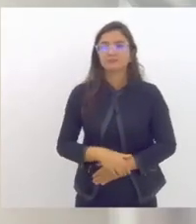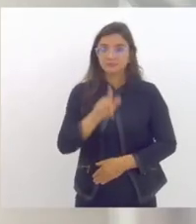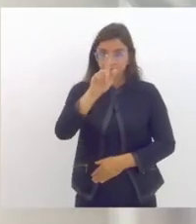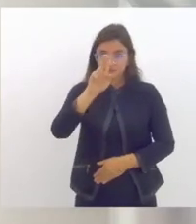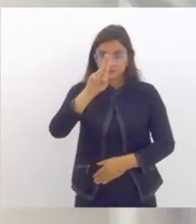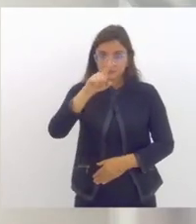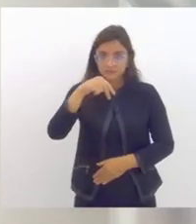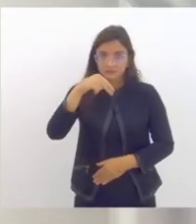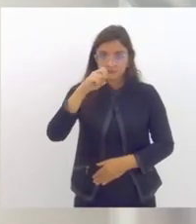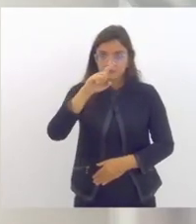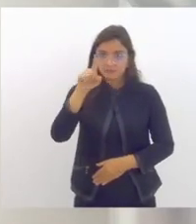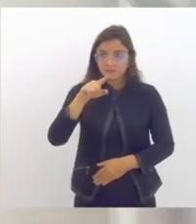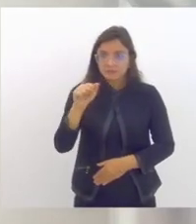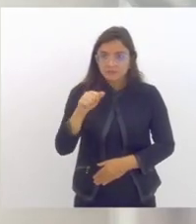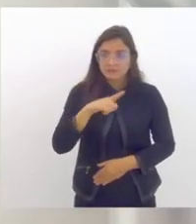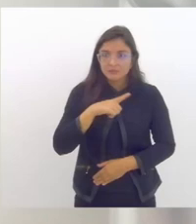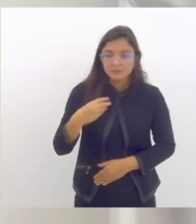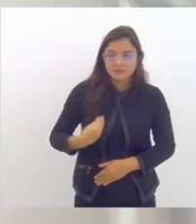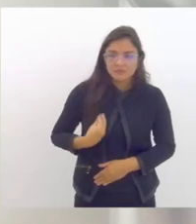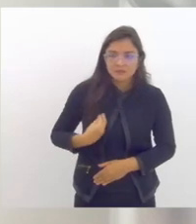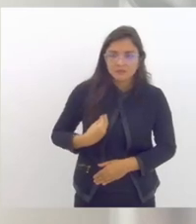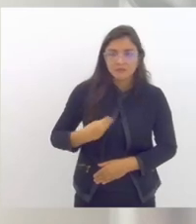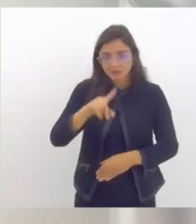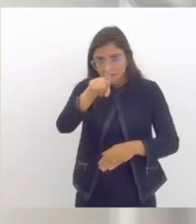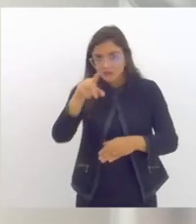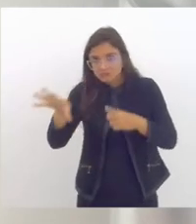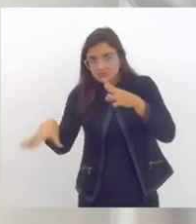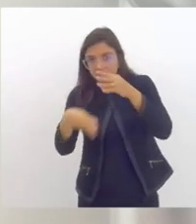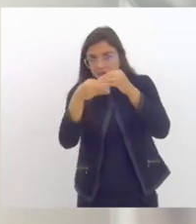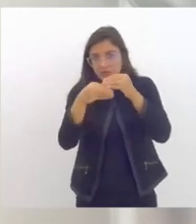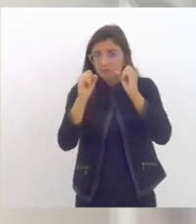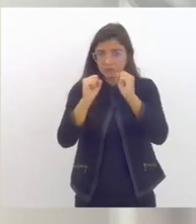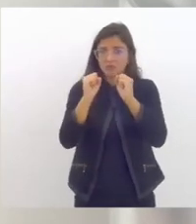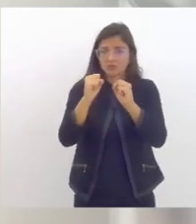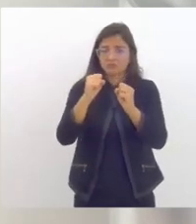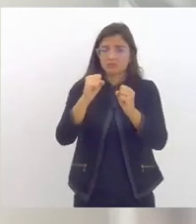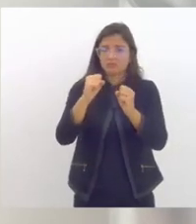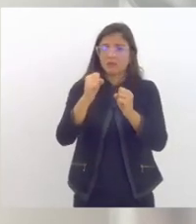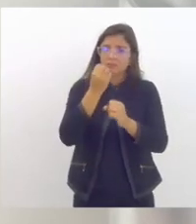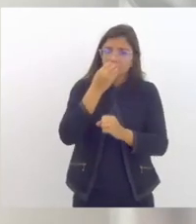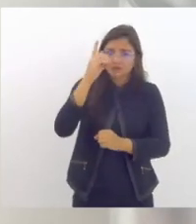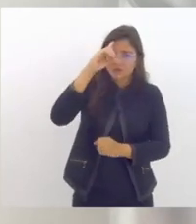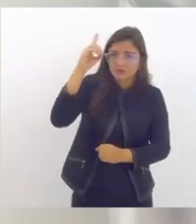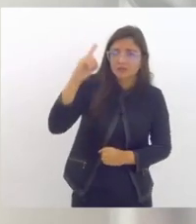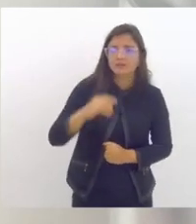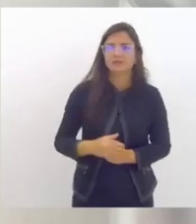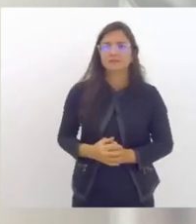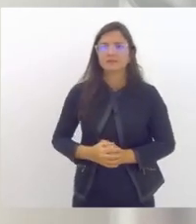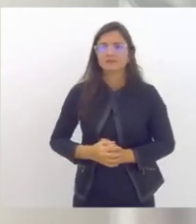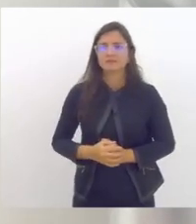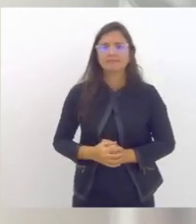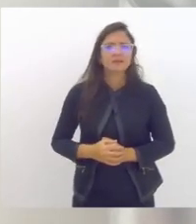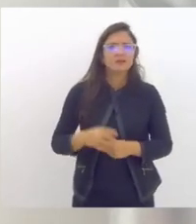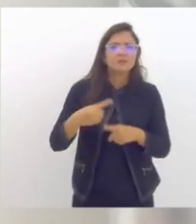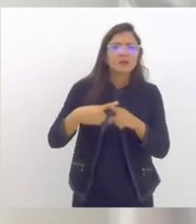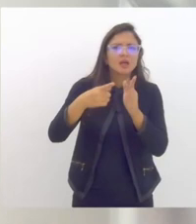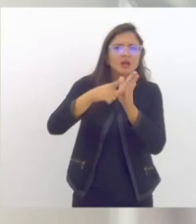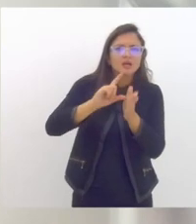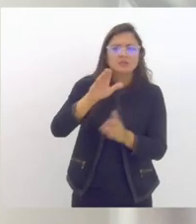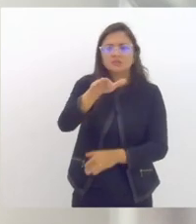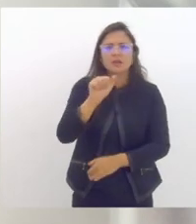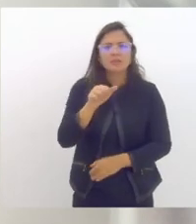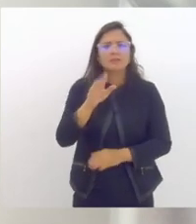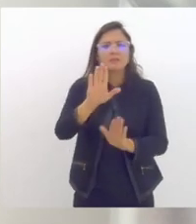Guineza, também vou complementar a parte da Secretaria de Educação. Bom dia, Guineza. Quando a gente chamou, você tinha tido um problema aí com a luz,